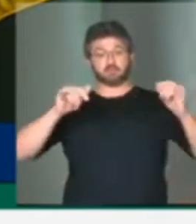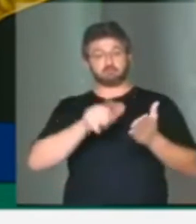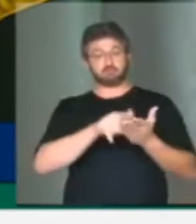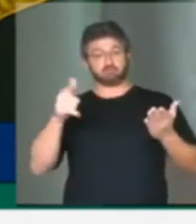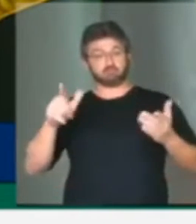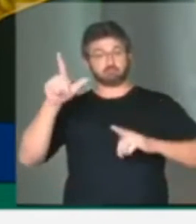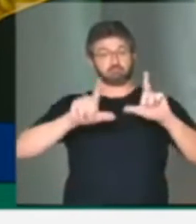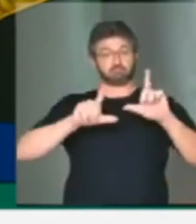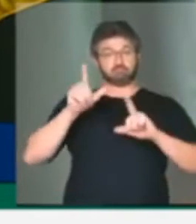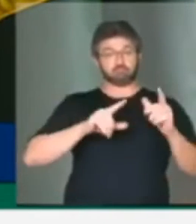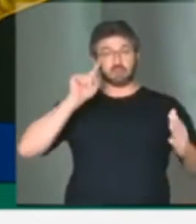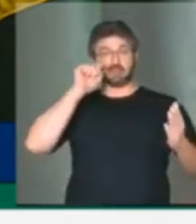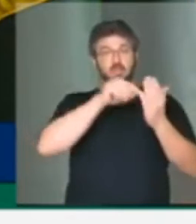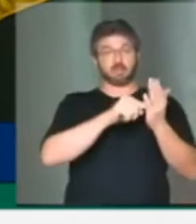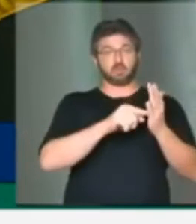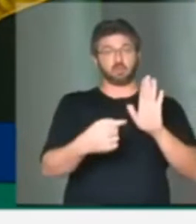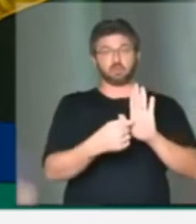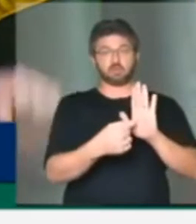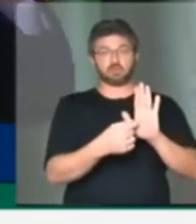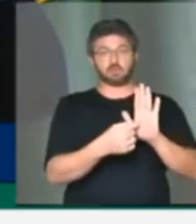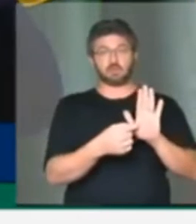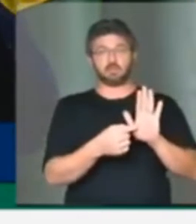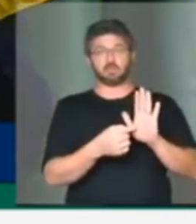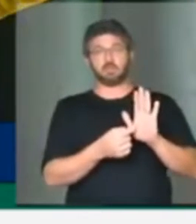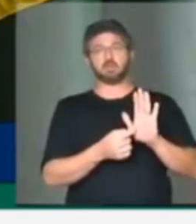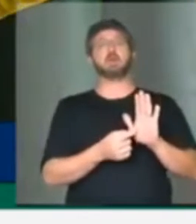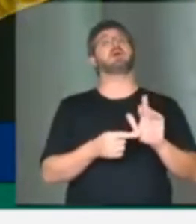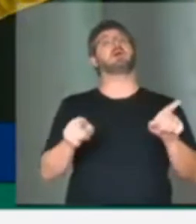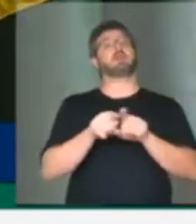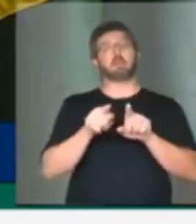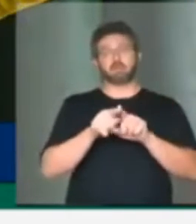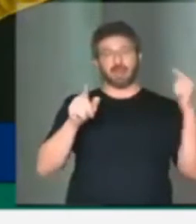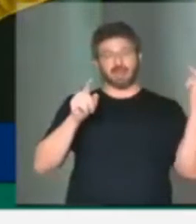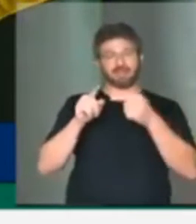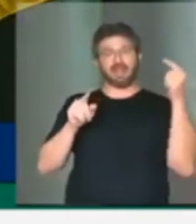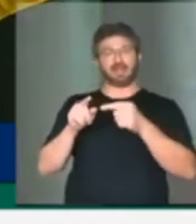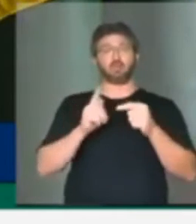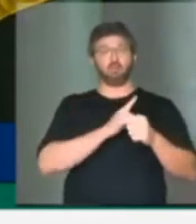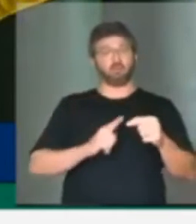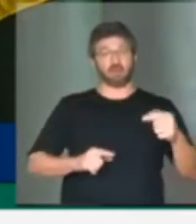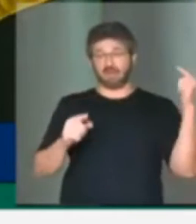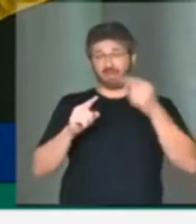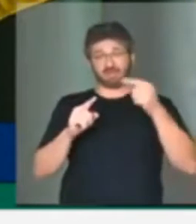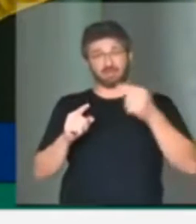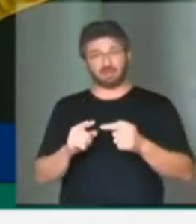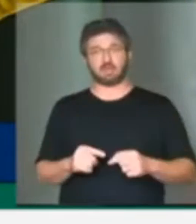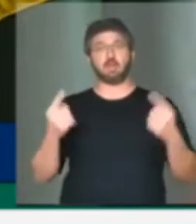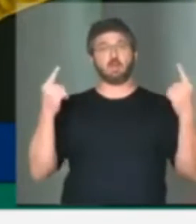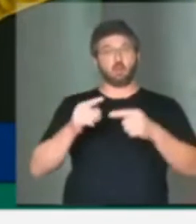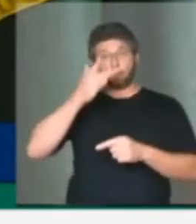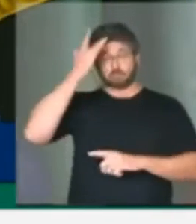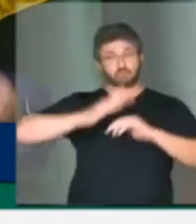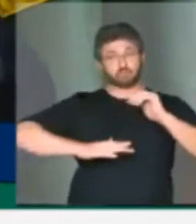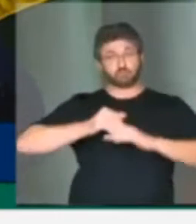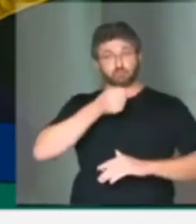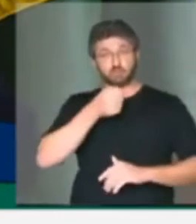denuncia esses fatos vem sendo atacada por esse governo. Ataques contra jornalistas